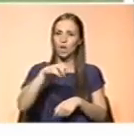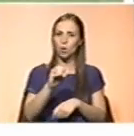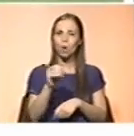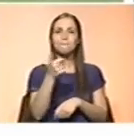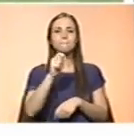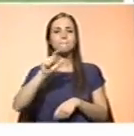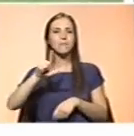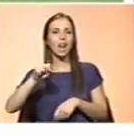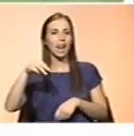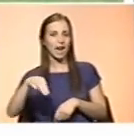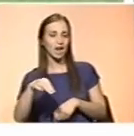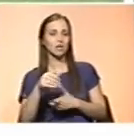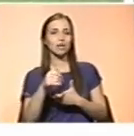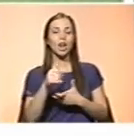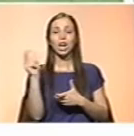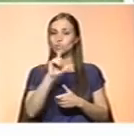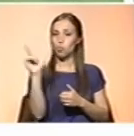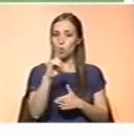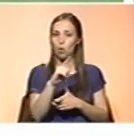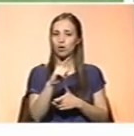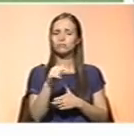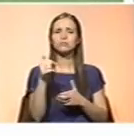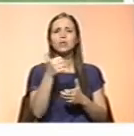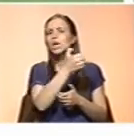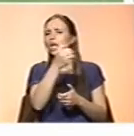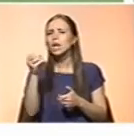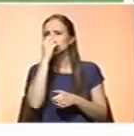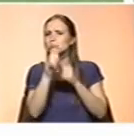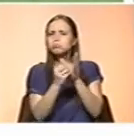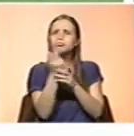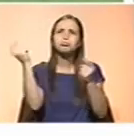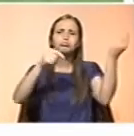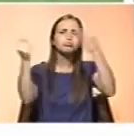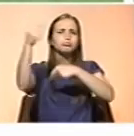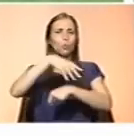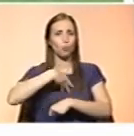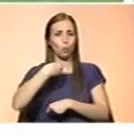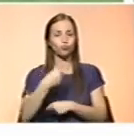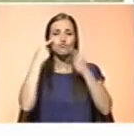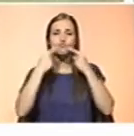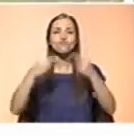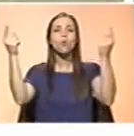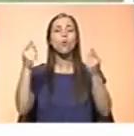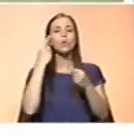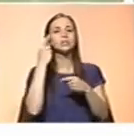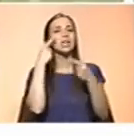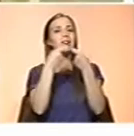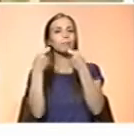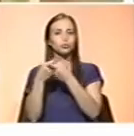São mais de 500 espécies originárias de diversos pontos do globo que dão a conhecer as flores tropicais e subtropicais.